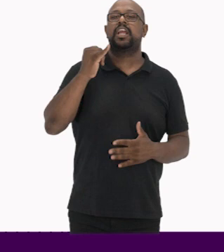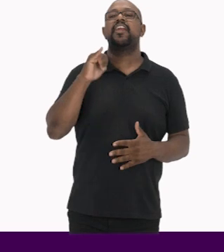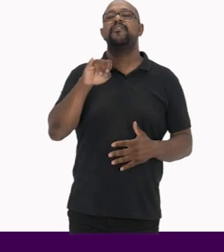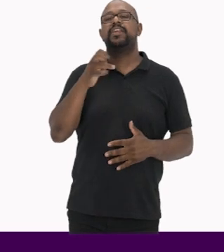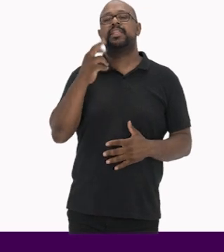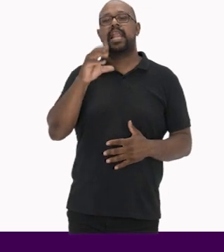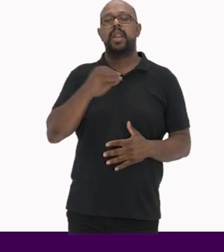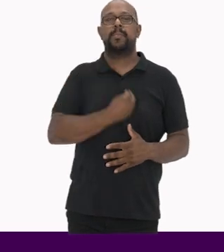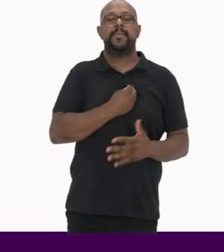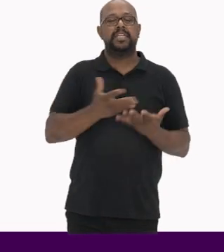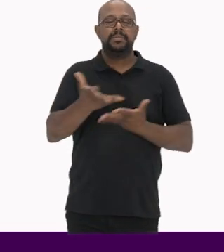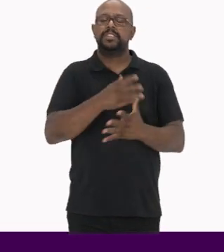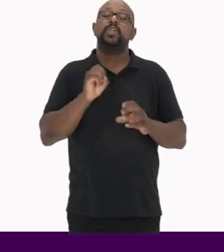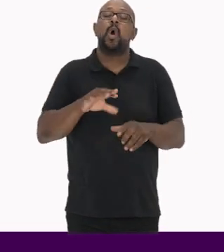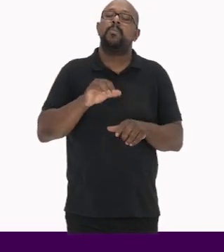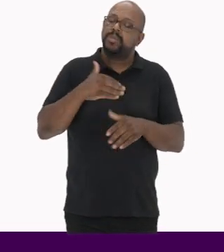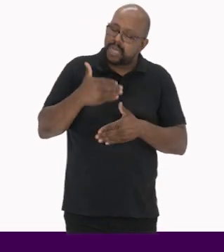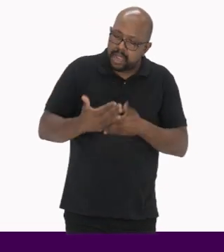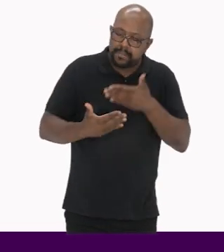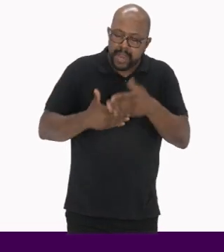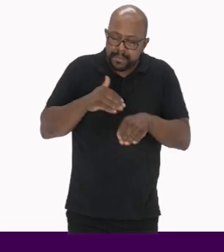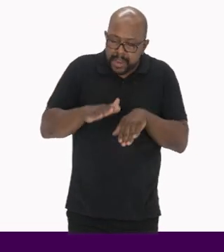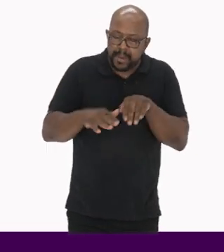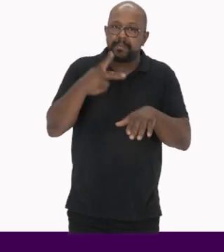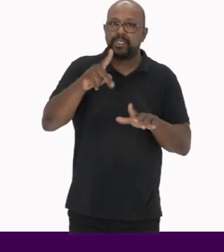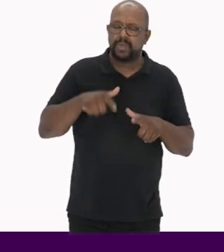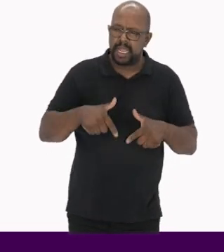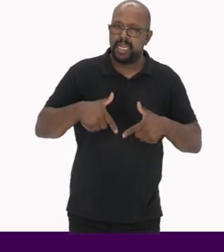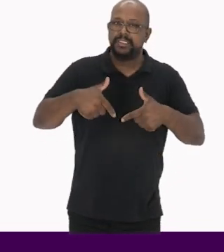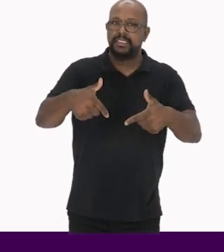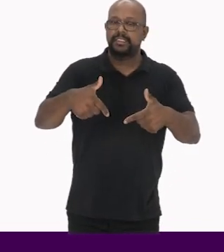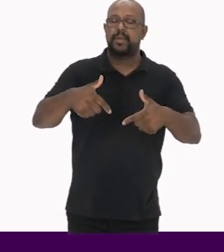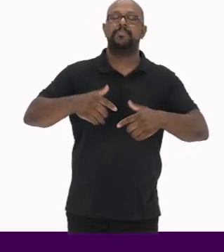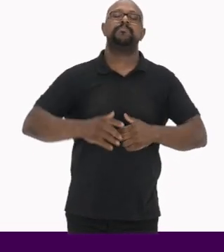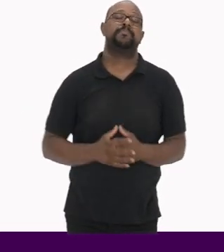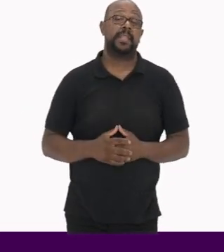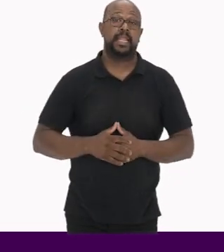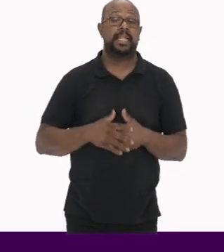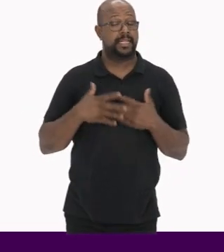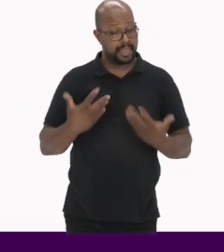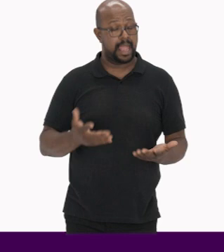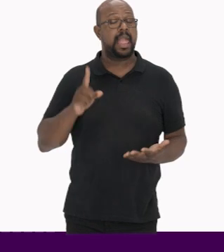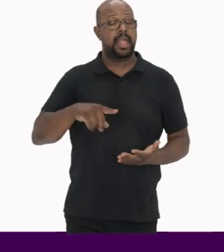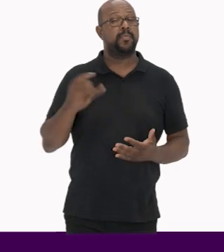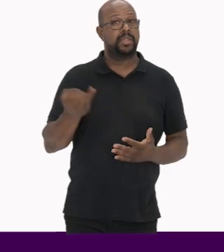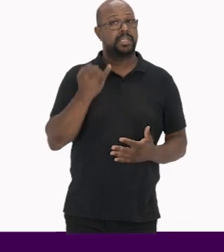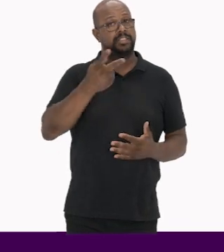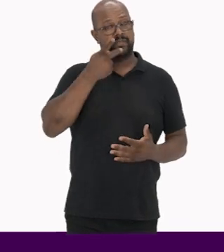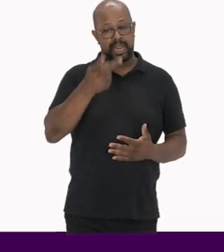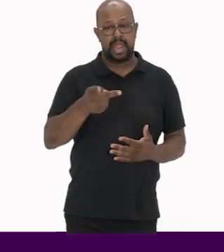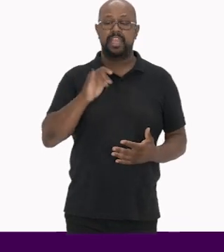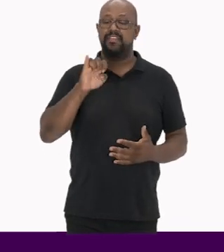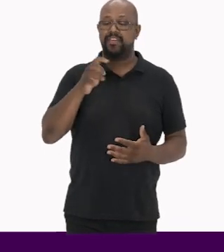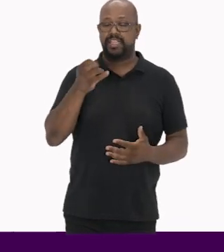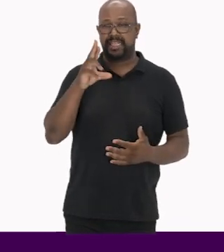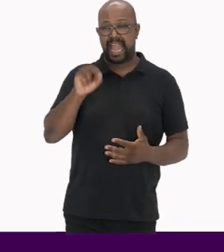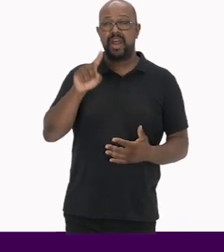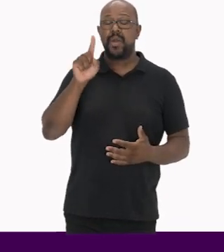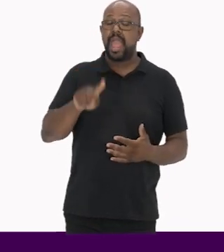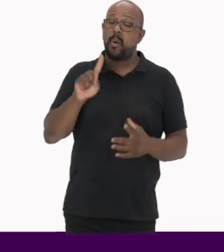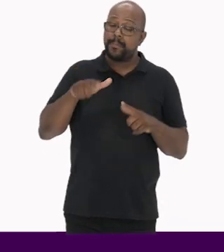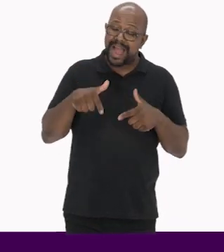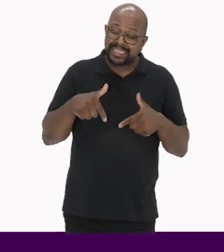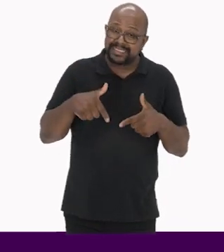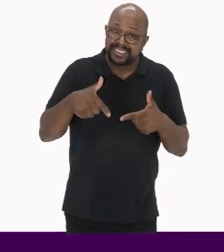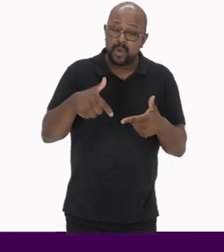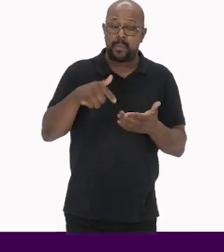inventário participativo E como dar os primeiros passos para sua realização Então é importante destacar Que o inventário